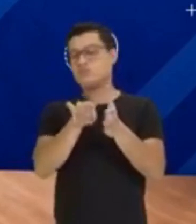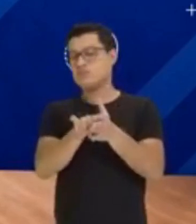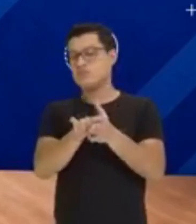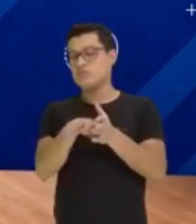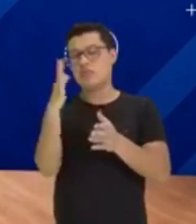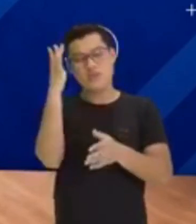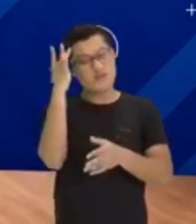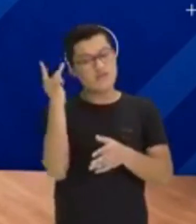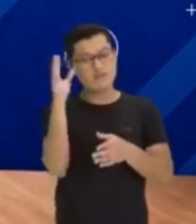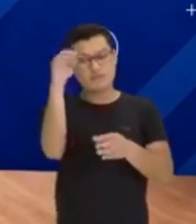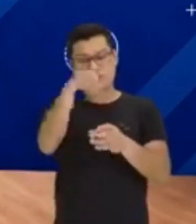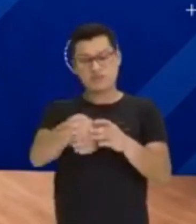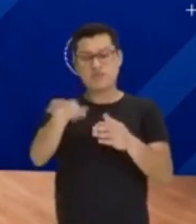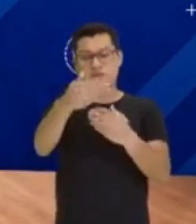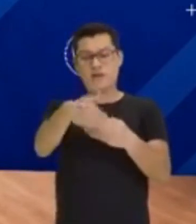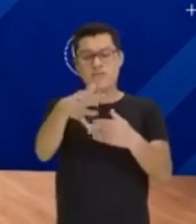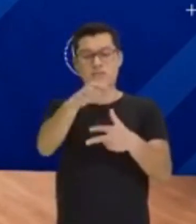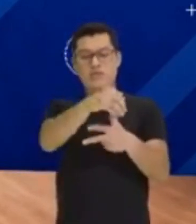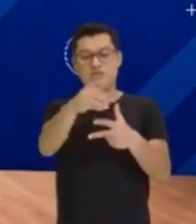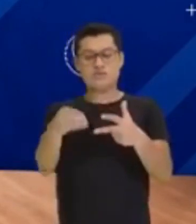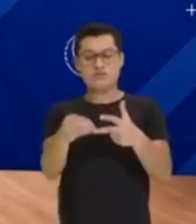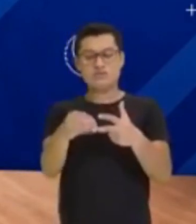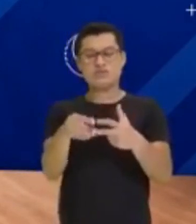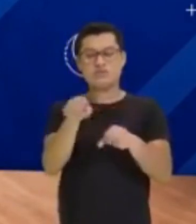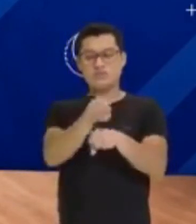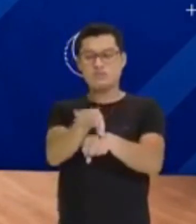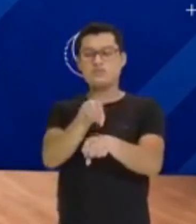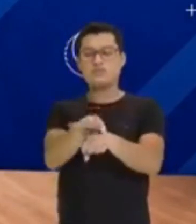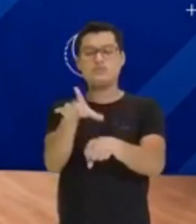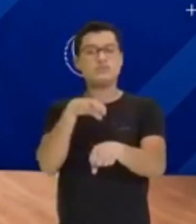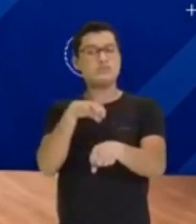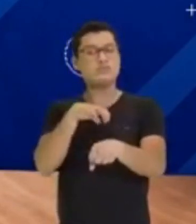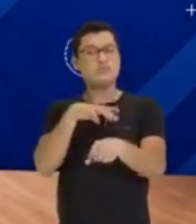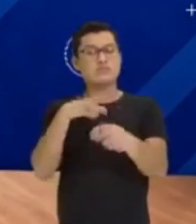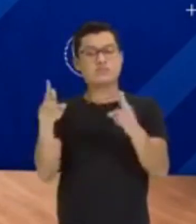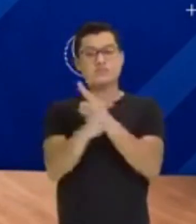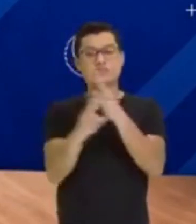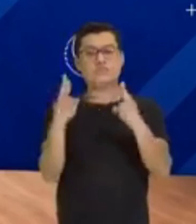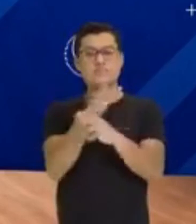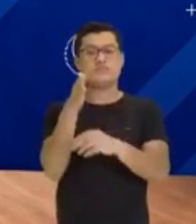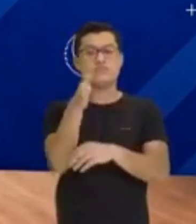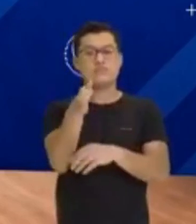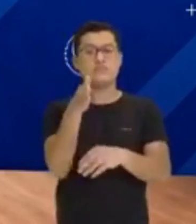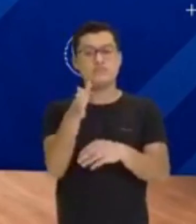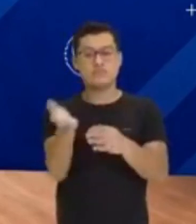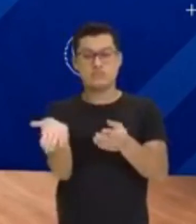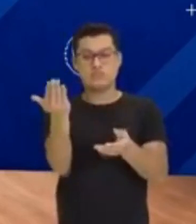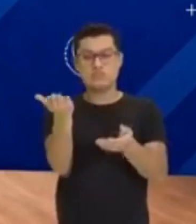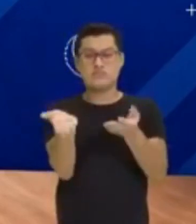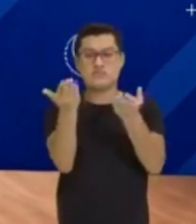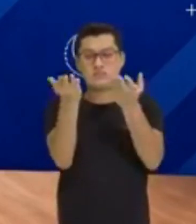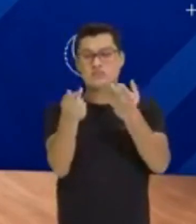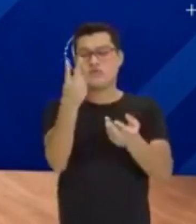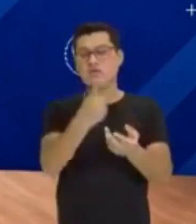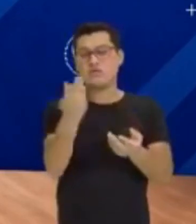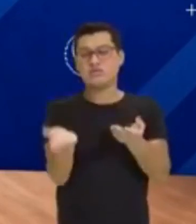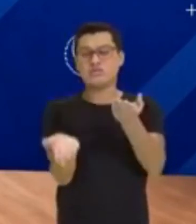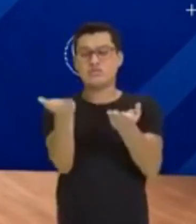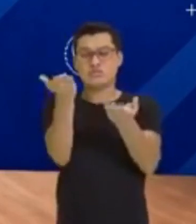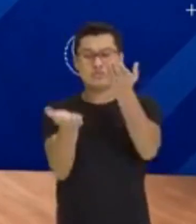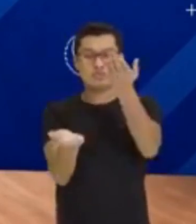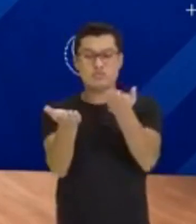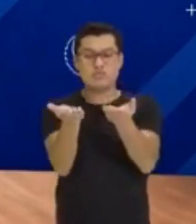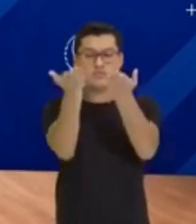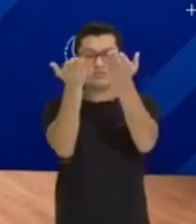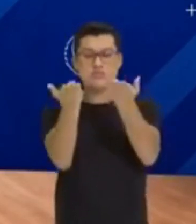caem na prova do Enem também. E essa dica que você tem que ter. Relações diretas, as duas aumentam, as duas diminuem. Ali deu pra fazer direto.